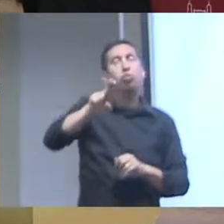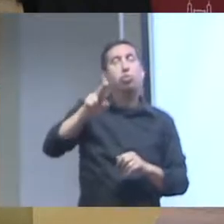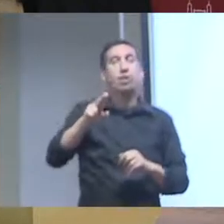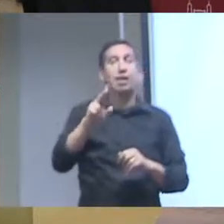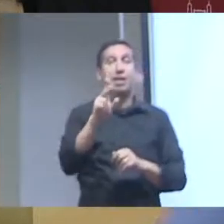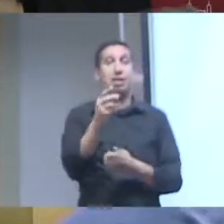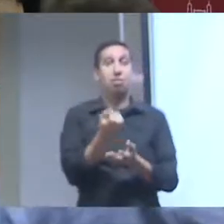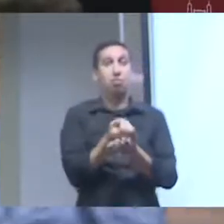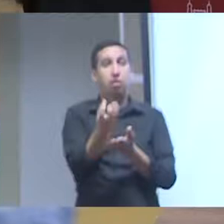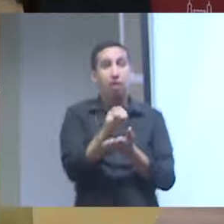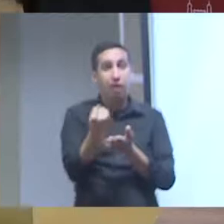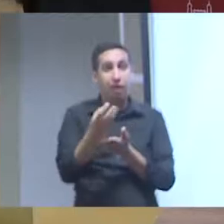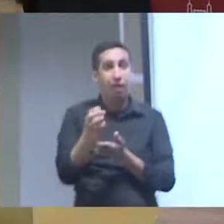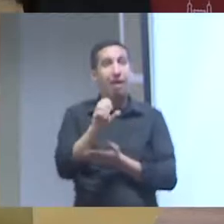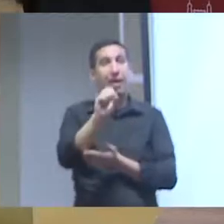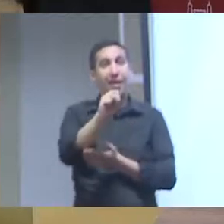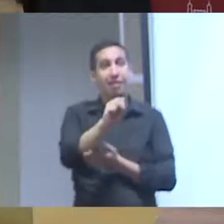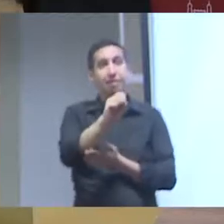publicarem